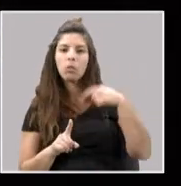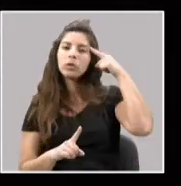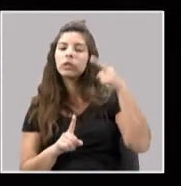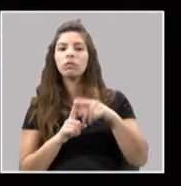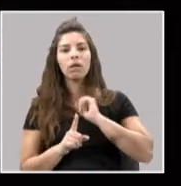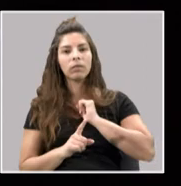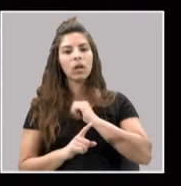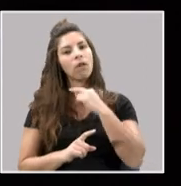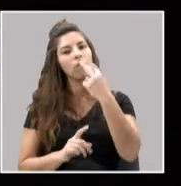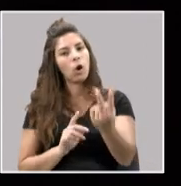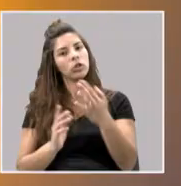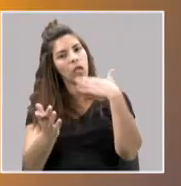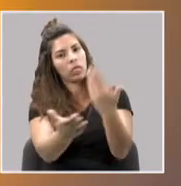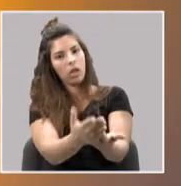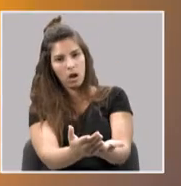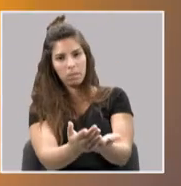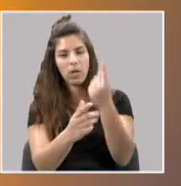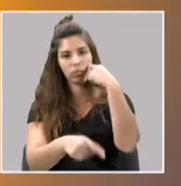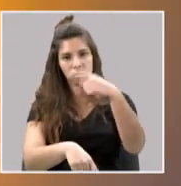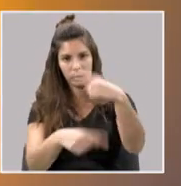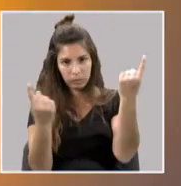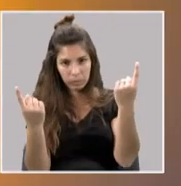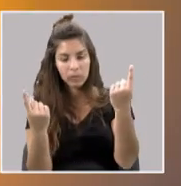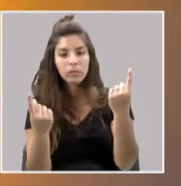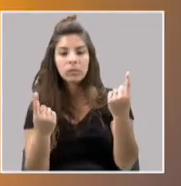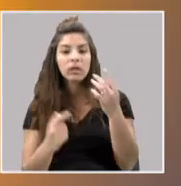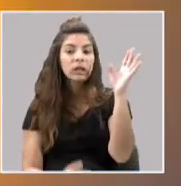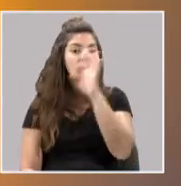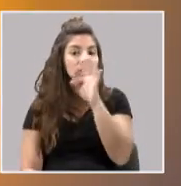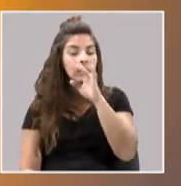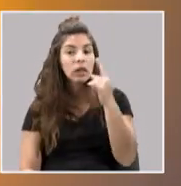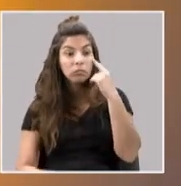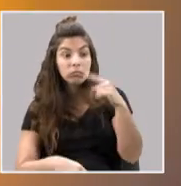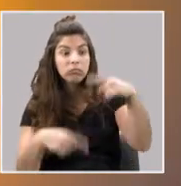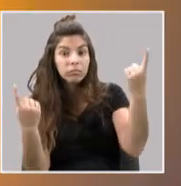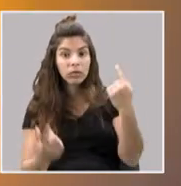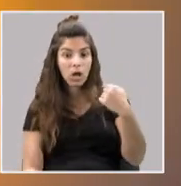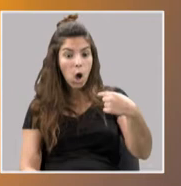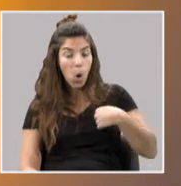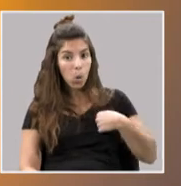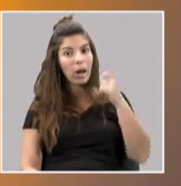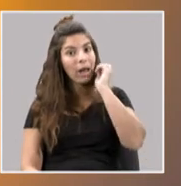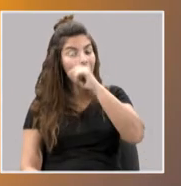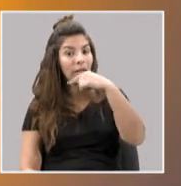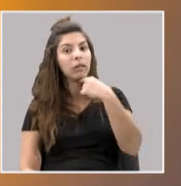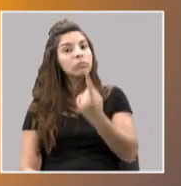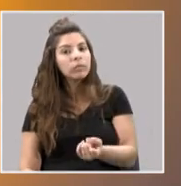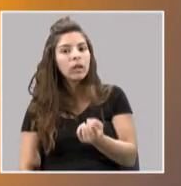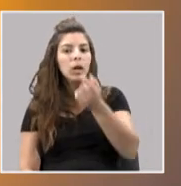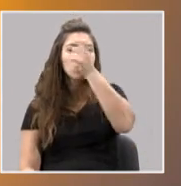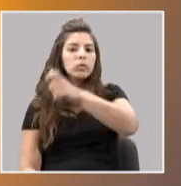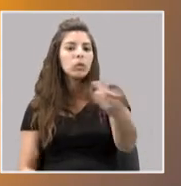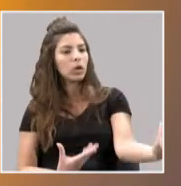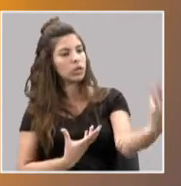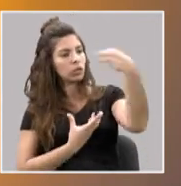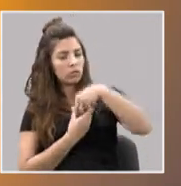objectivo maior, que era dar voz a essas pessoas. Eu achei que, se revelasse logo inicialmente que era eu, as pessoas não